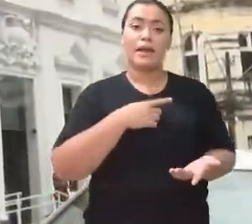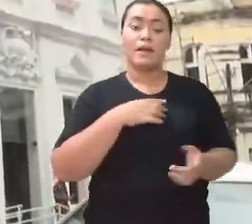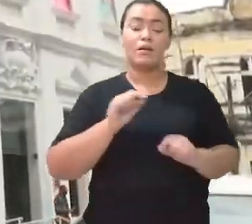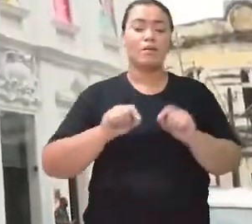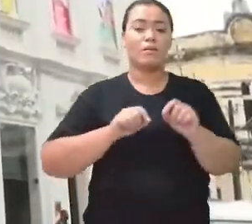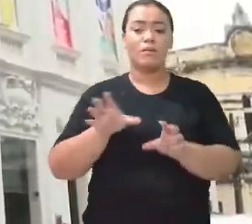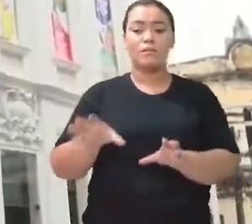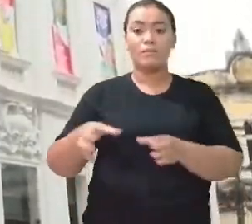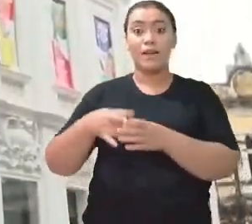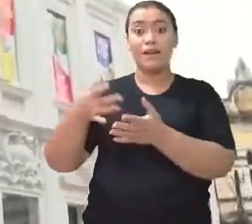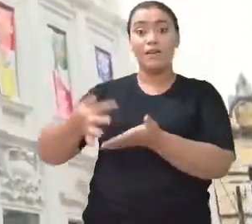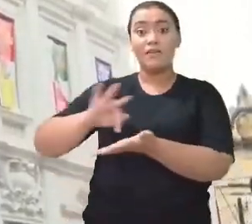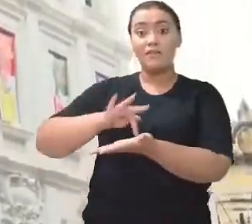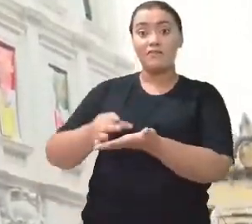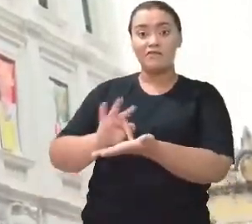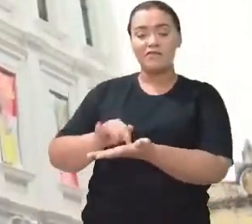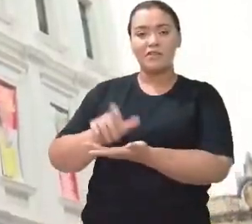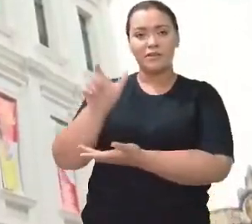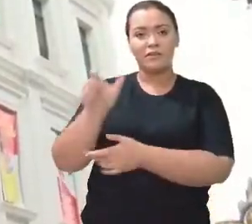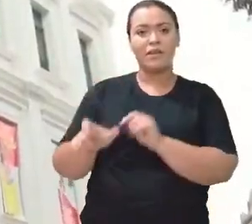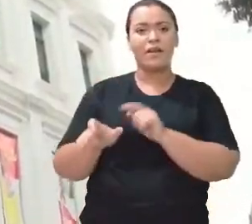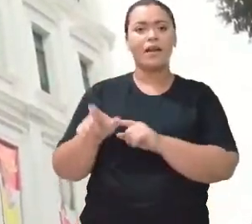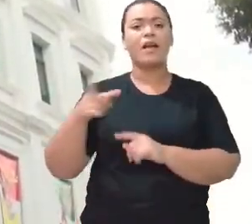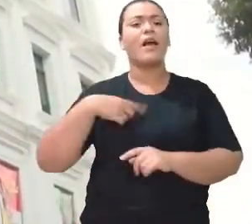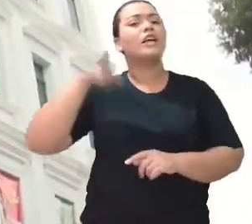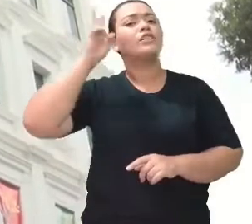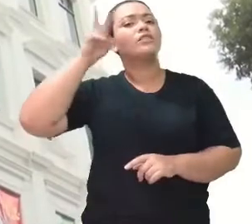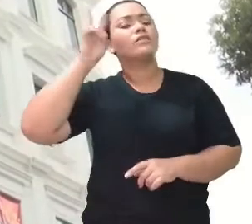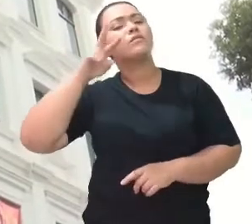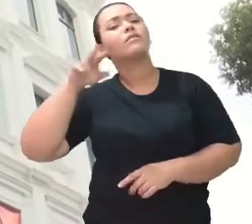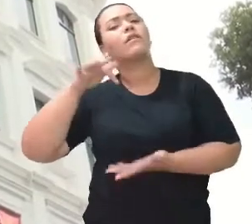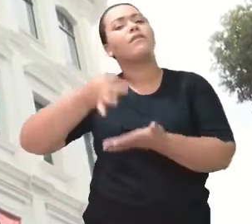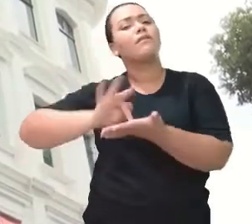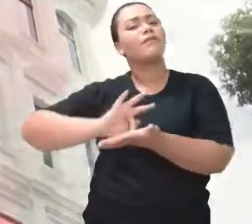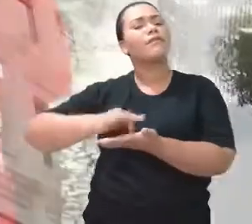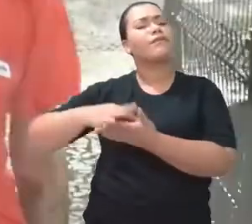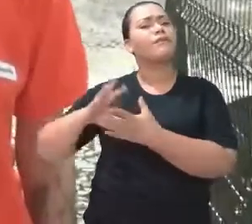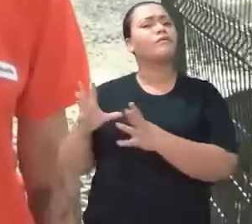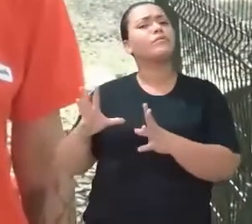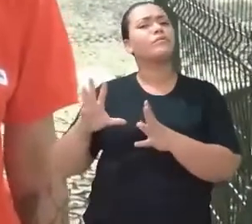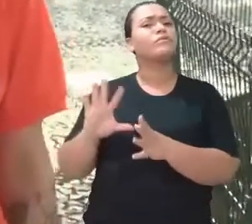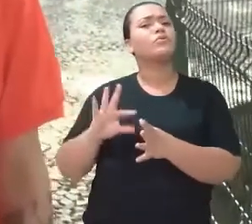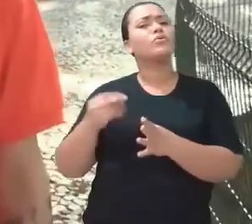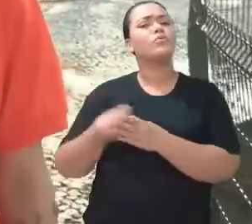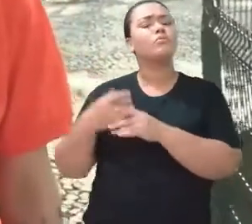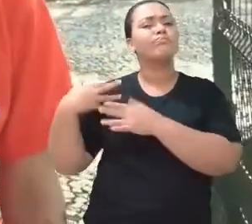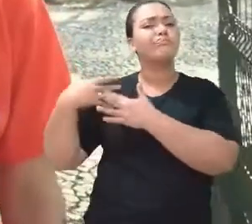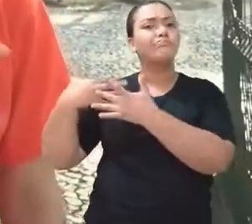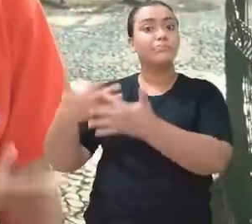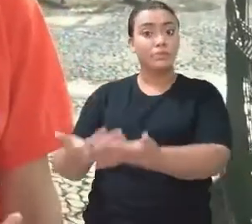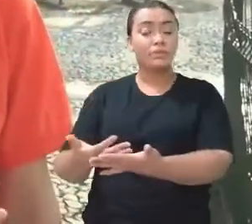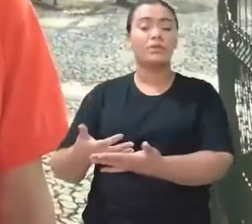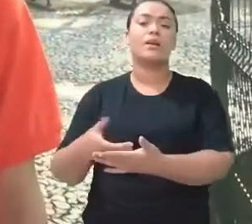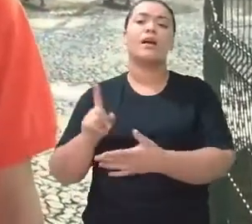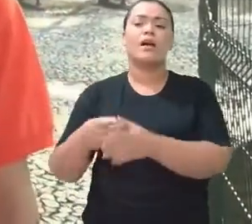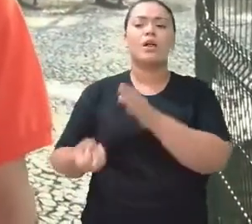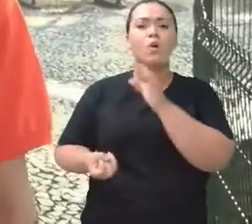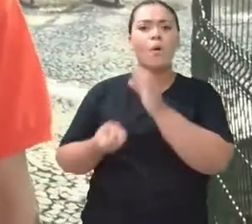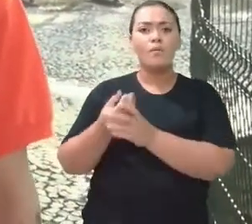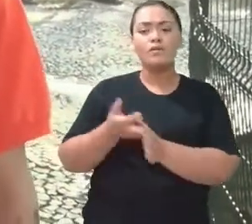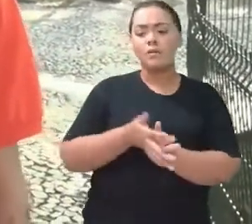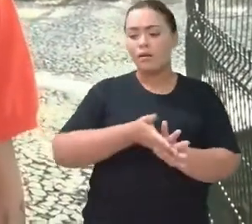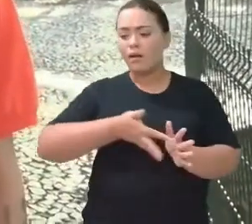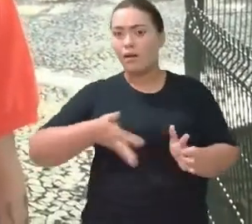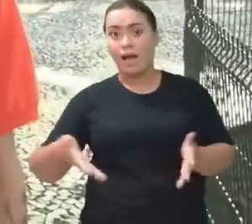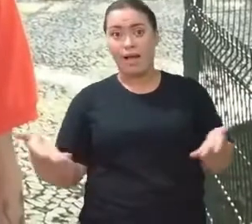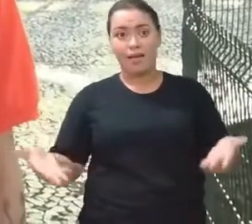Frevo, né, que retrata aí a história do frevo, todo o processo aí do frevo, desde o surgimento, né,